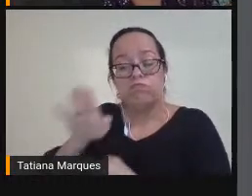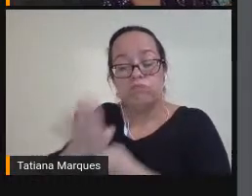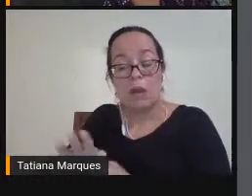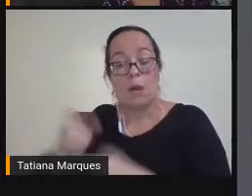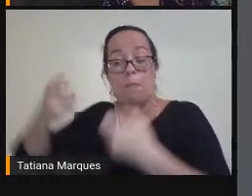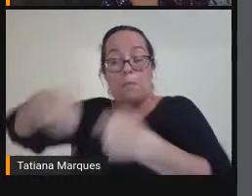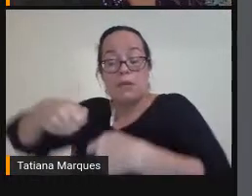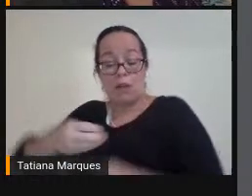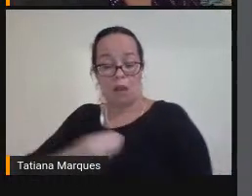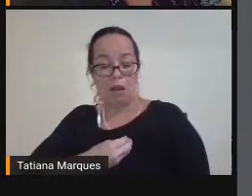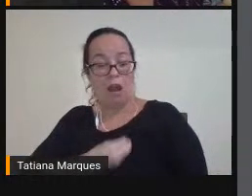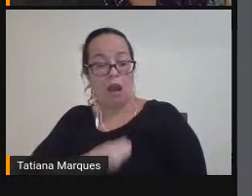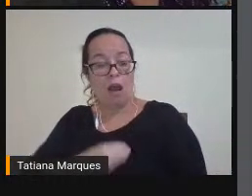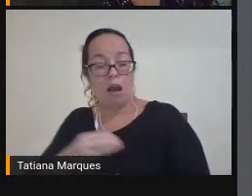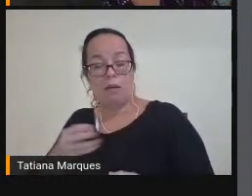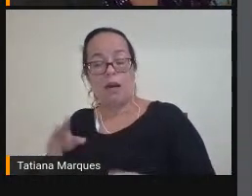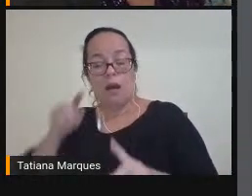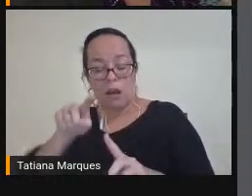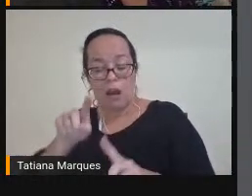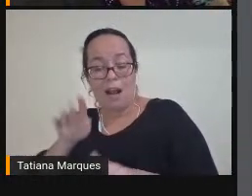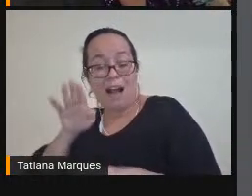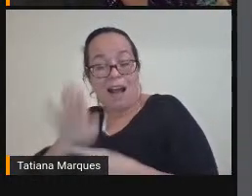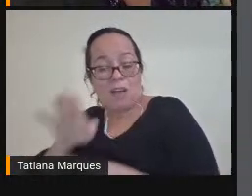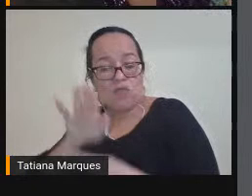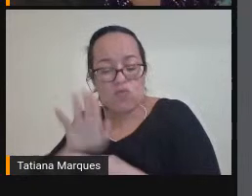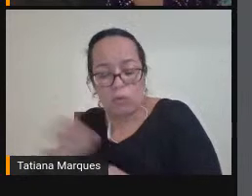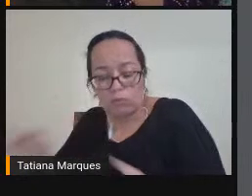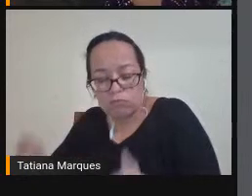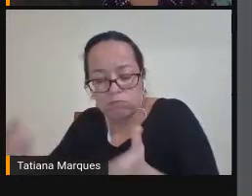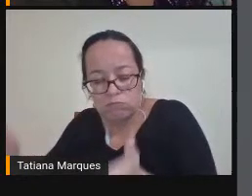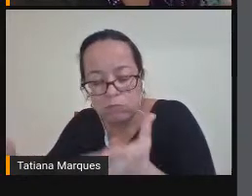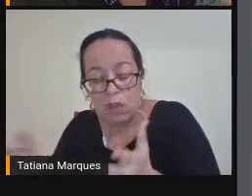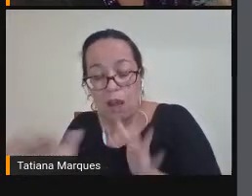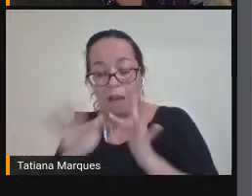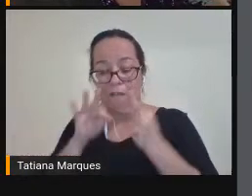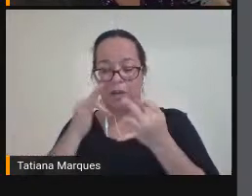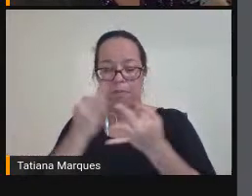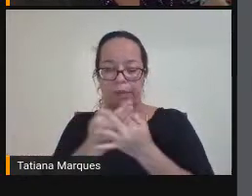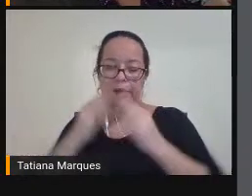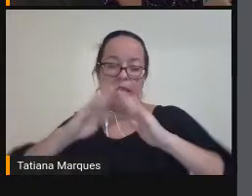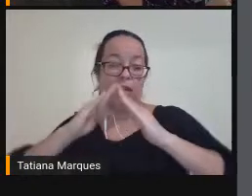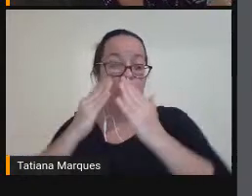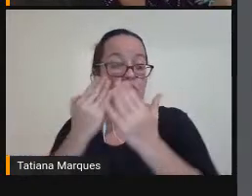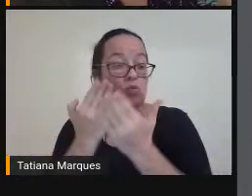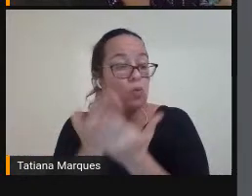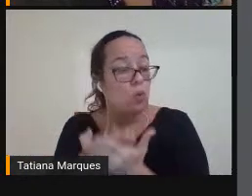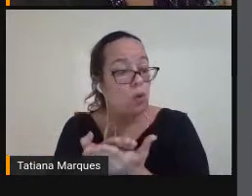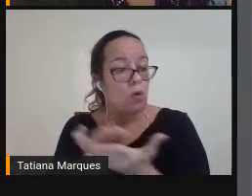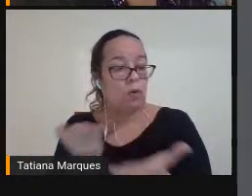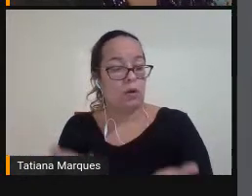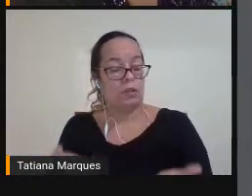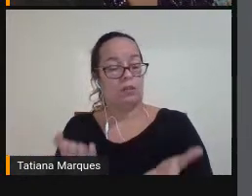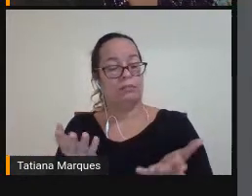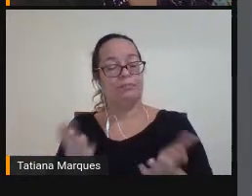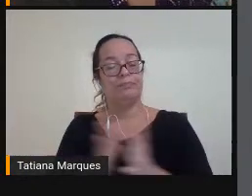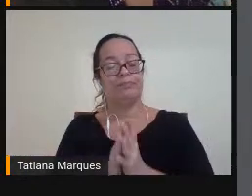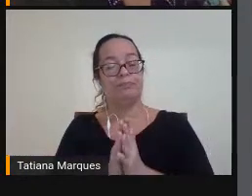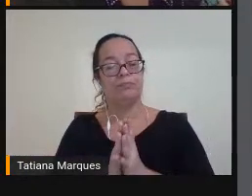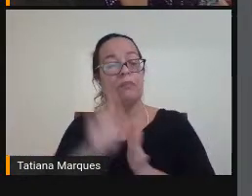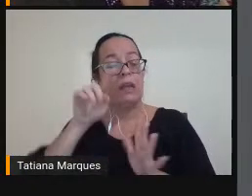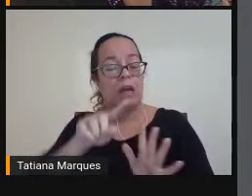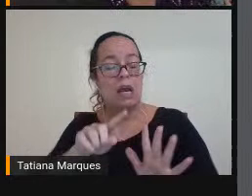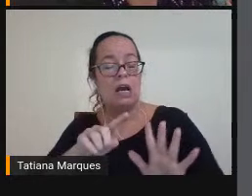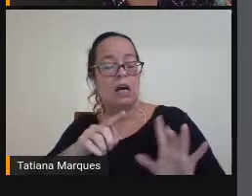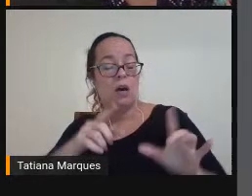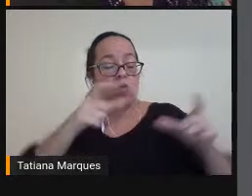Dos seus Espaços Sejam Famílias Seja Escolas Seja Os espaços De lazer